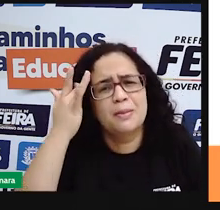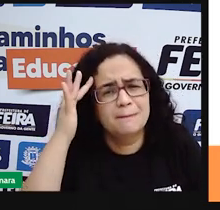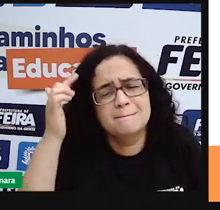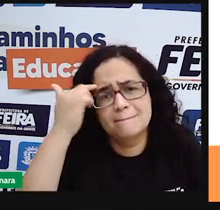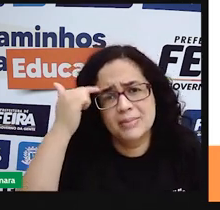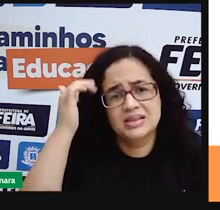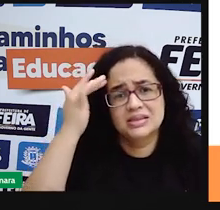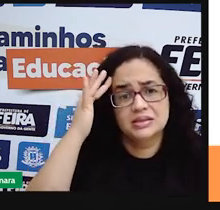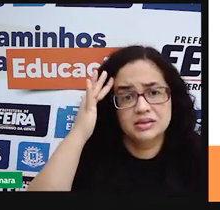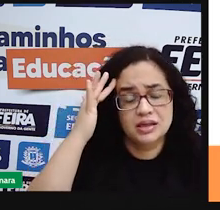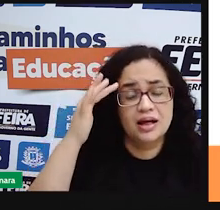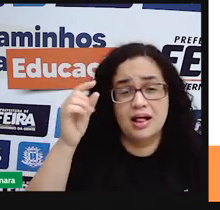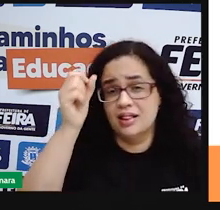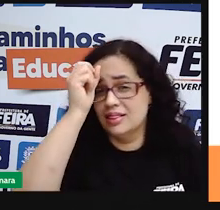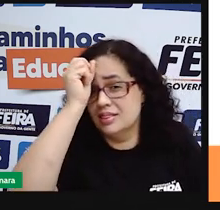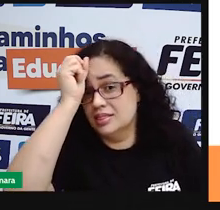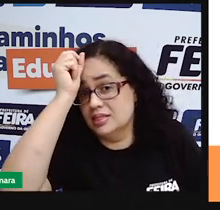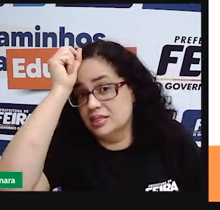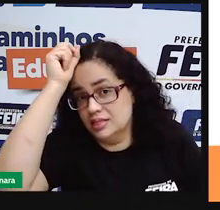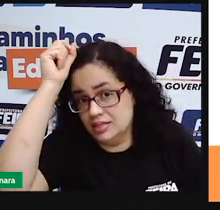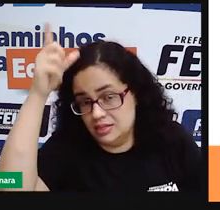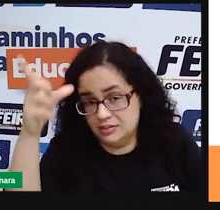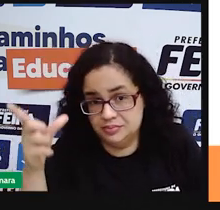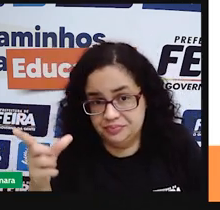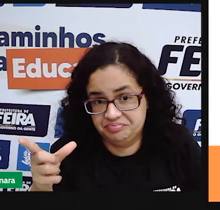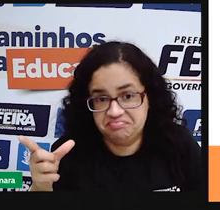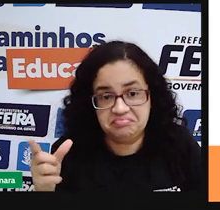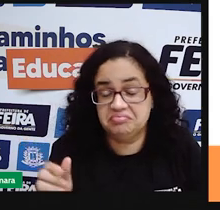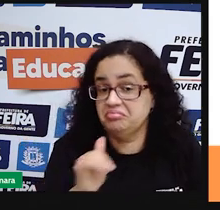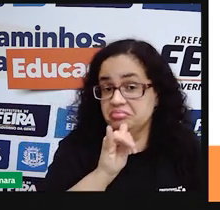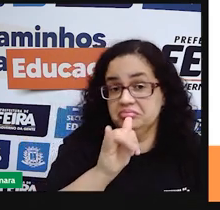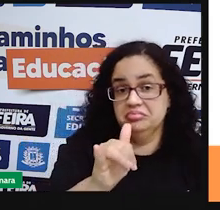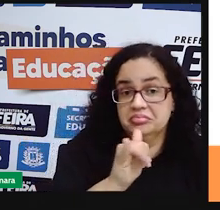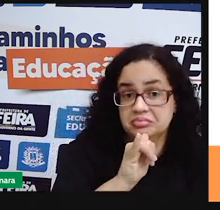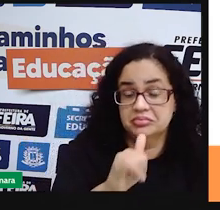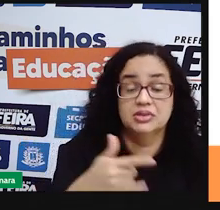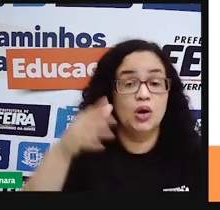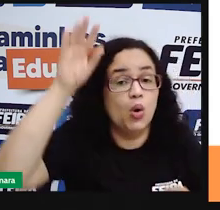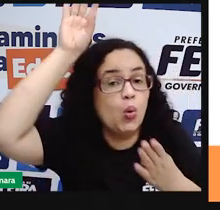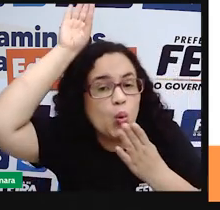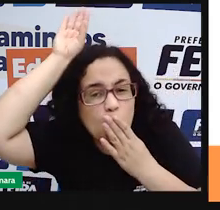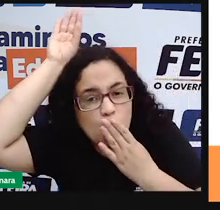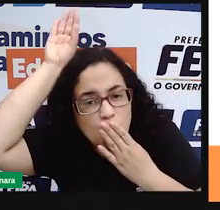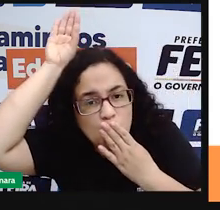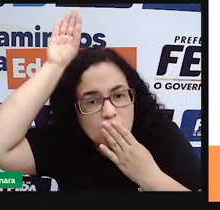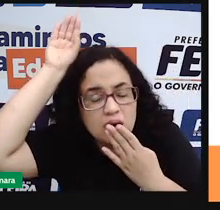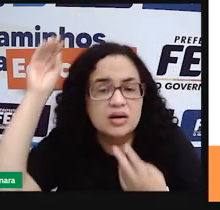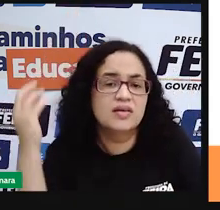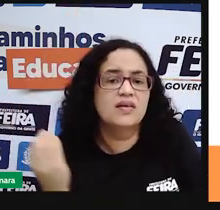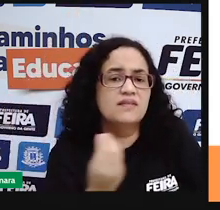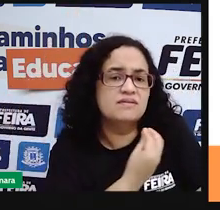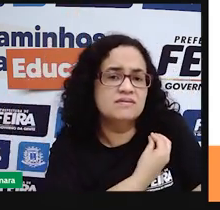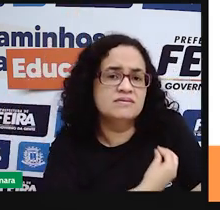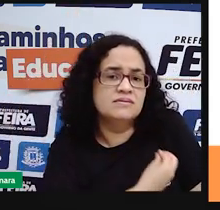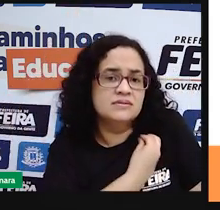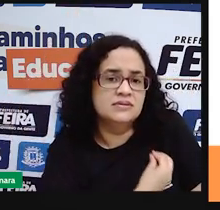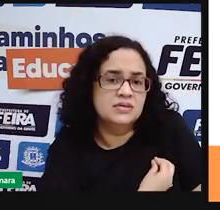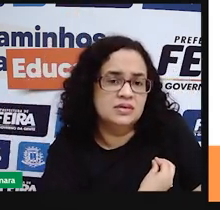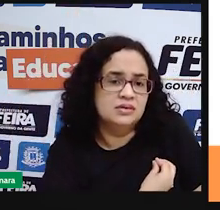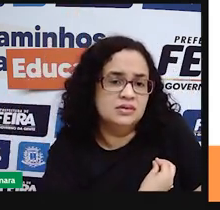as ideias ainda podem ser divulgadas como se os índios que vivessem aqui em nosso país